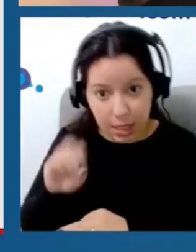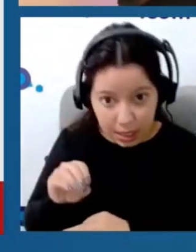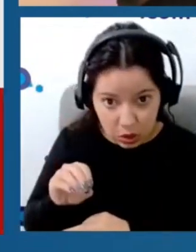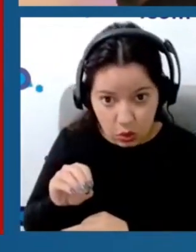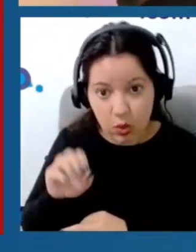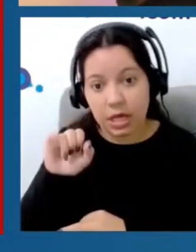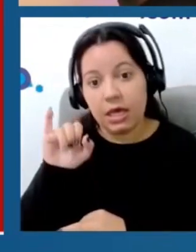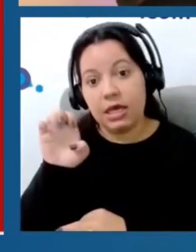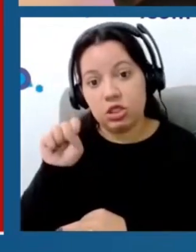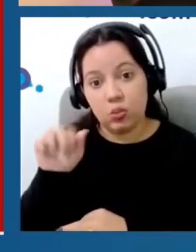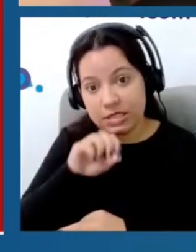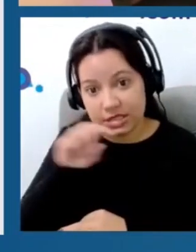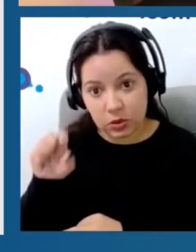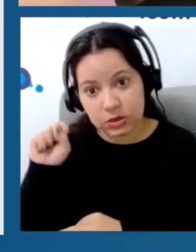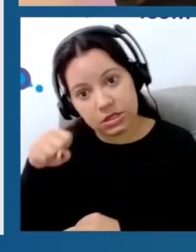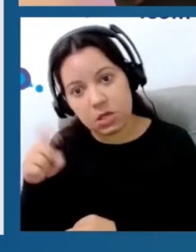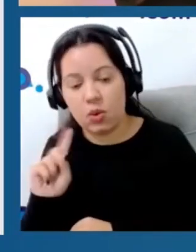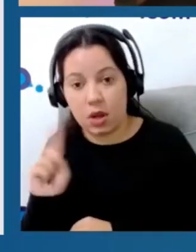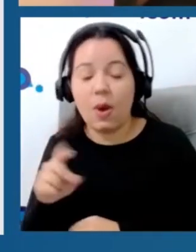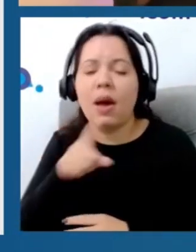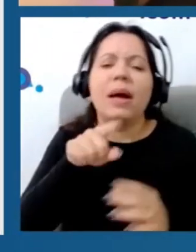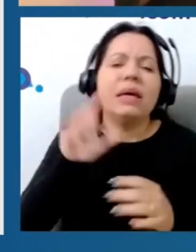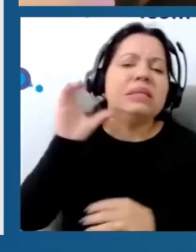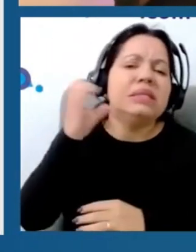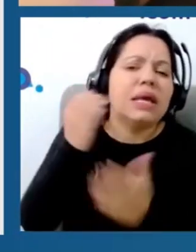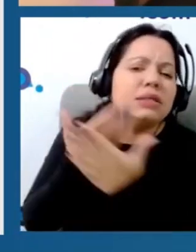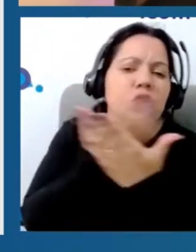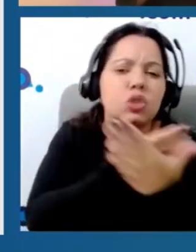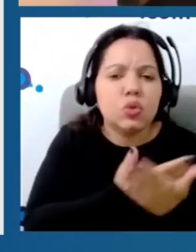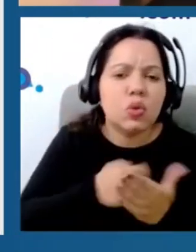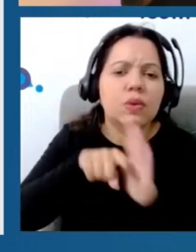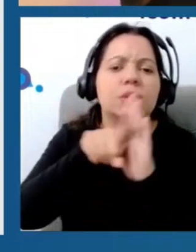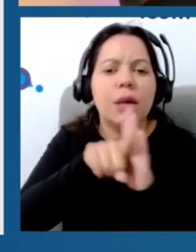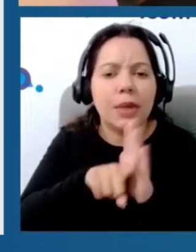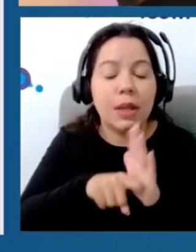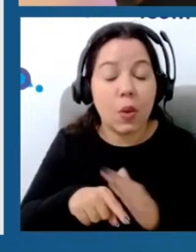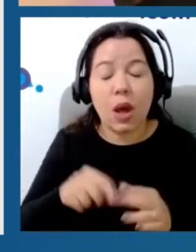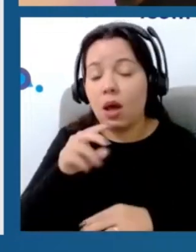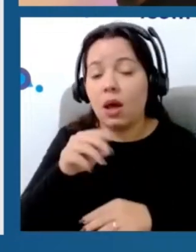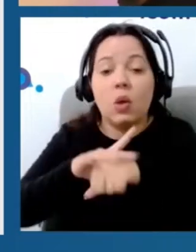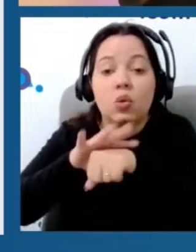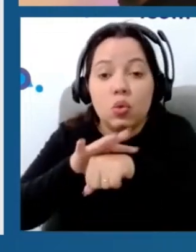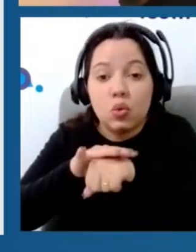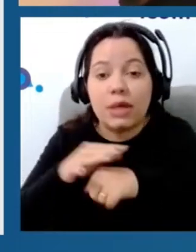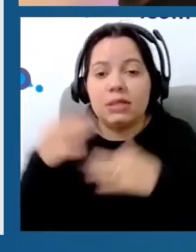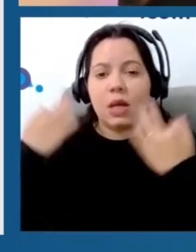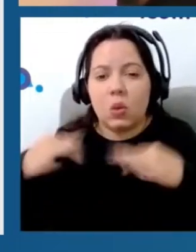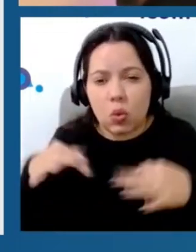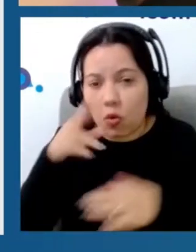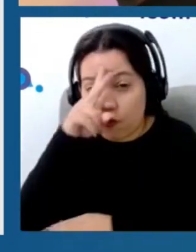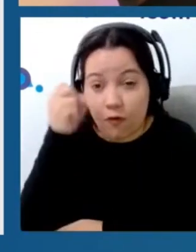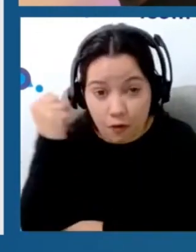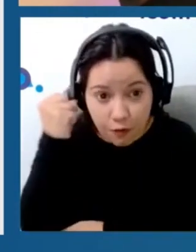evidências científicas? Então, na dor crônica, para, de uma forma geral, a gente tem esse estudo aqui, o Metatense